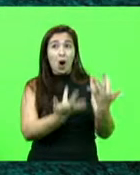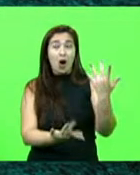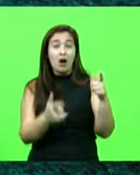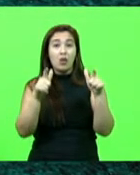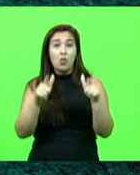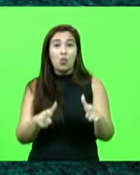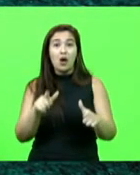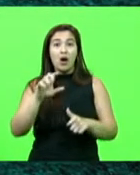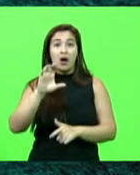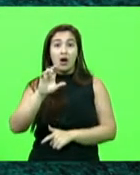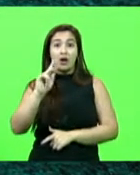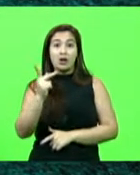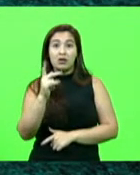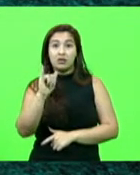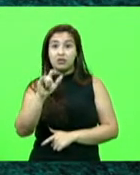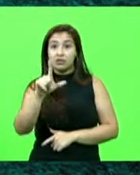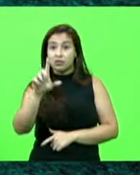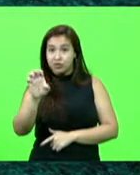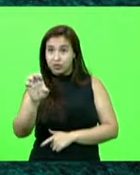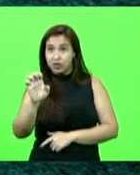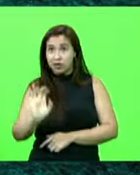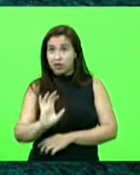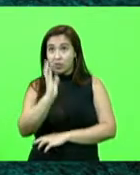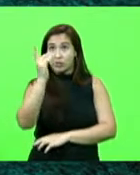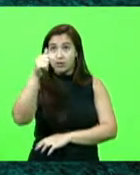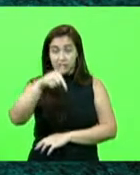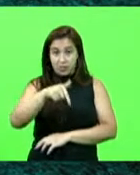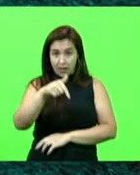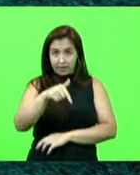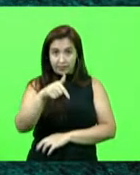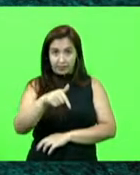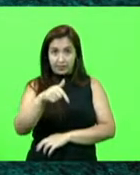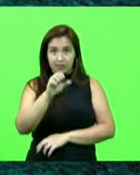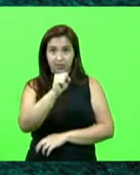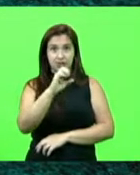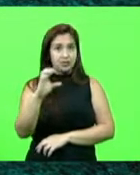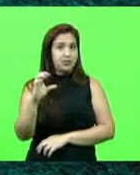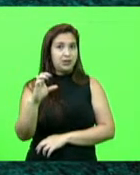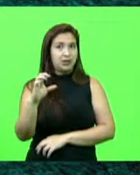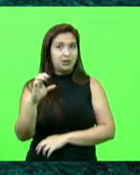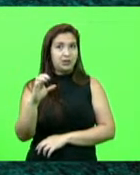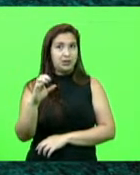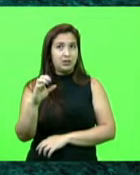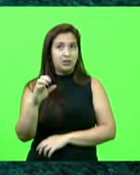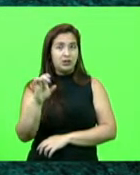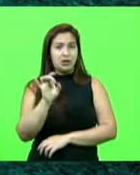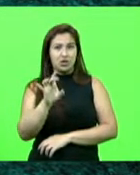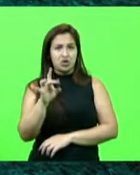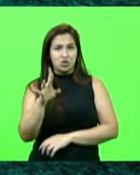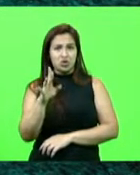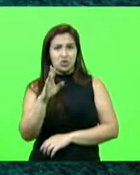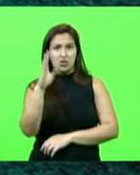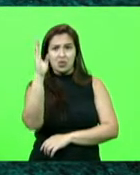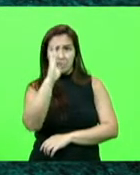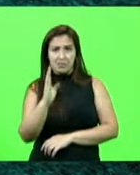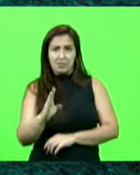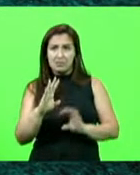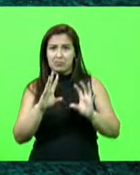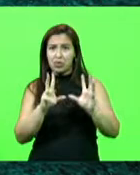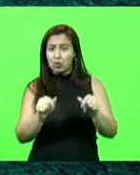catarinense. Por quê? Para que não digam que a deputada está falando de pautas nacionais que não têm a ver com Santa Catarina.